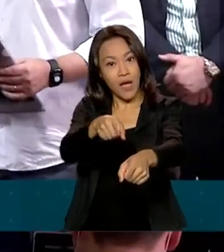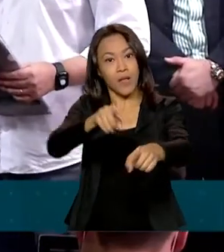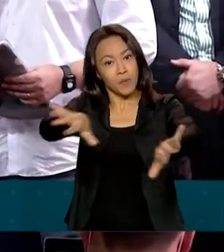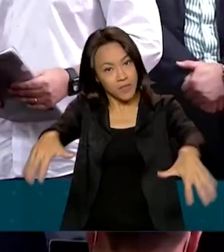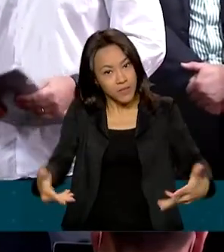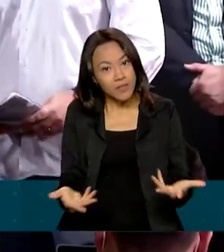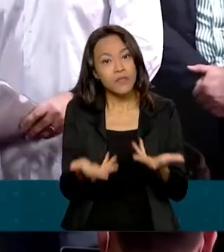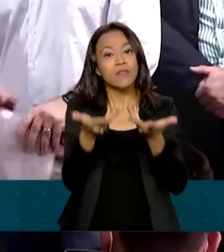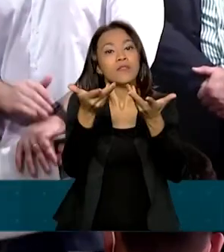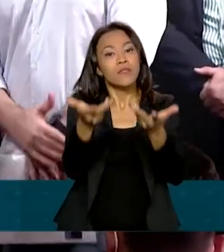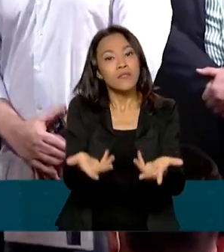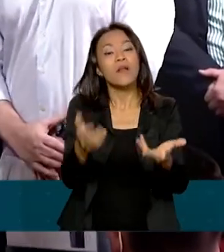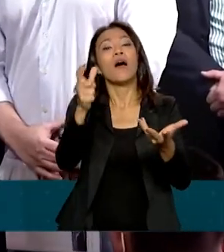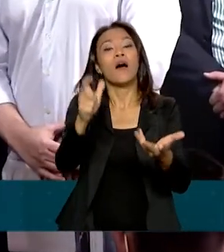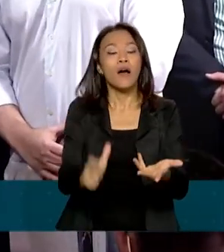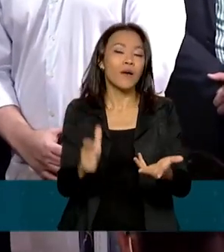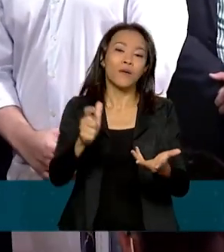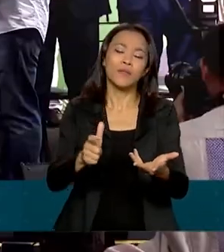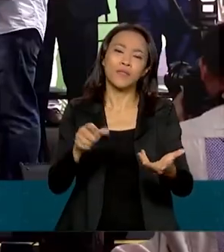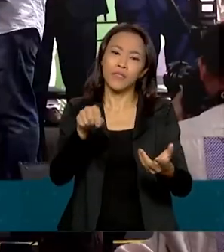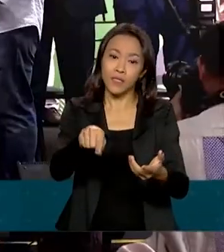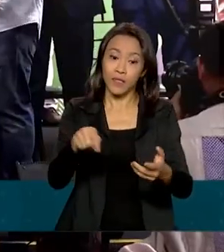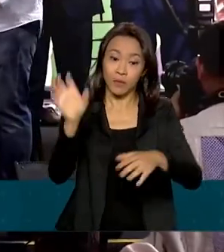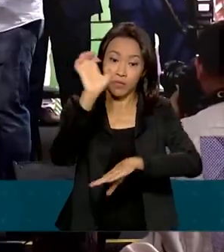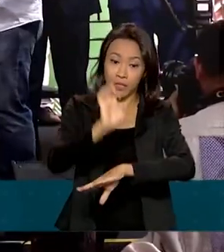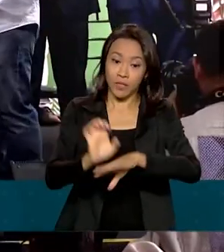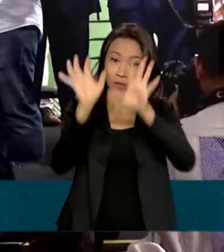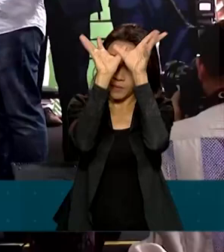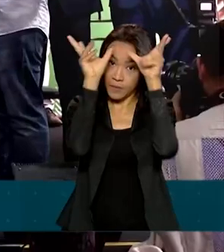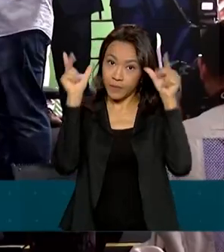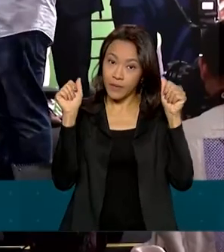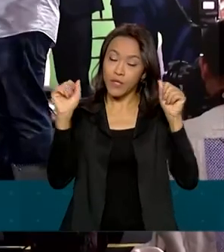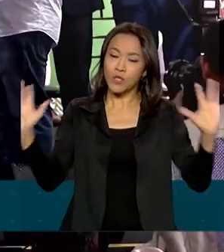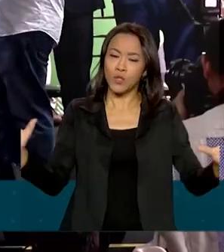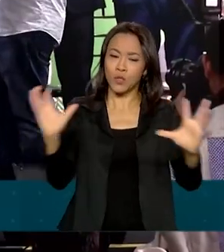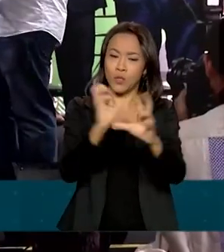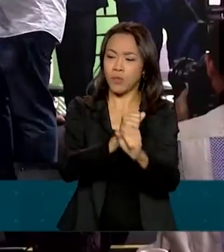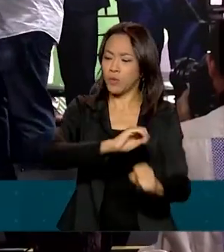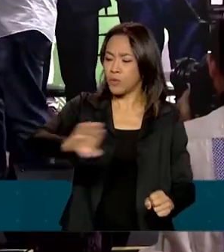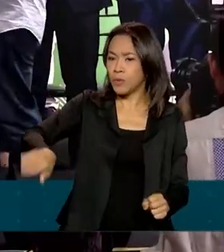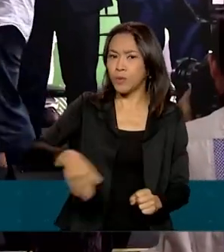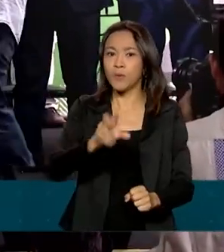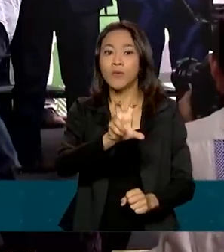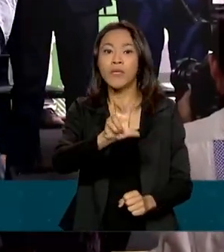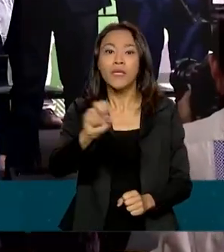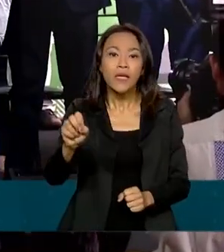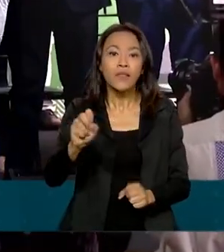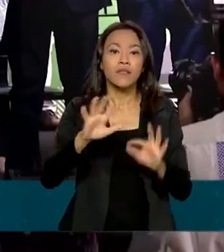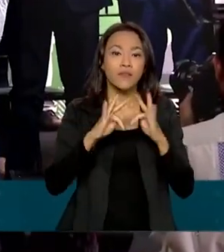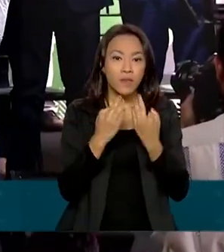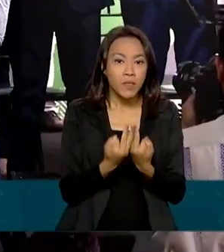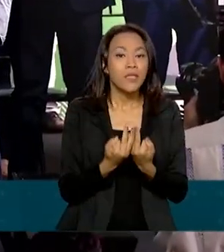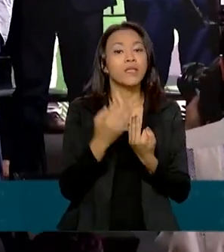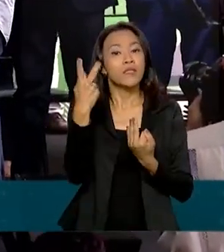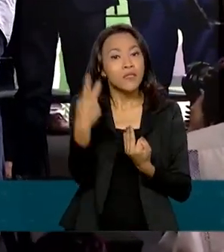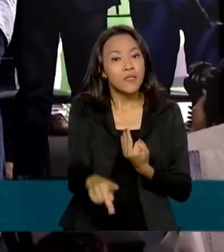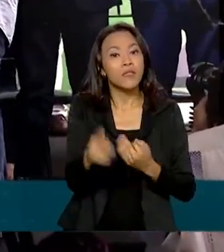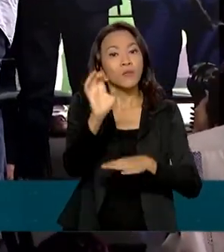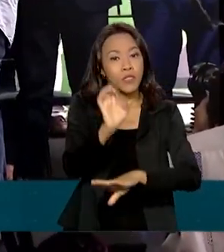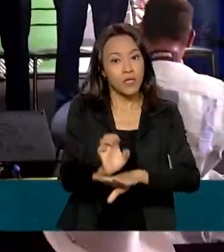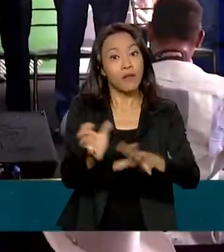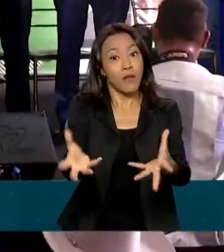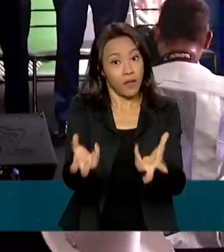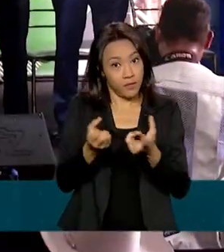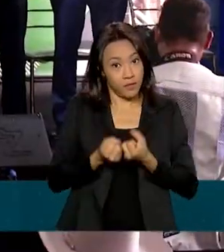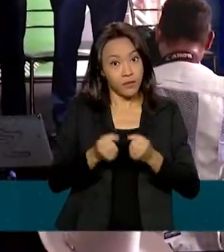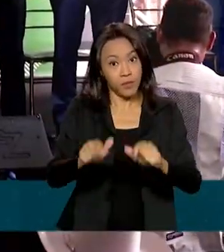cerimônia realizada em Rio Branco, no Acre. Ao todo, 500 famílias acreanas receberam o título definitivo.